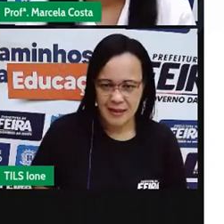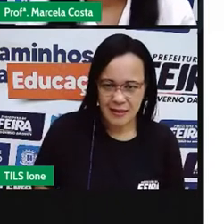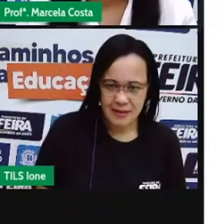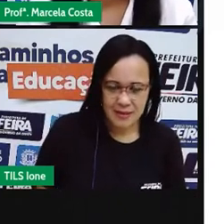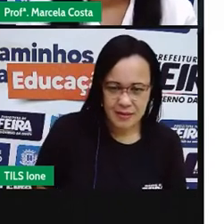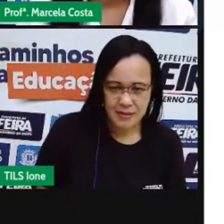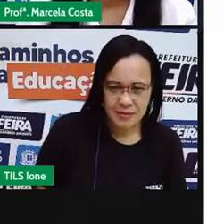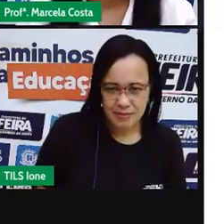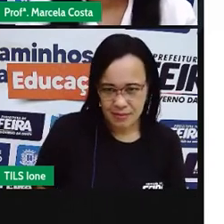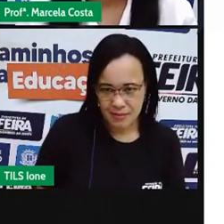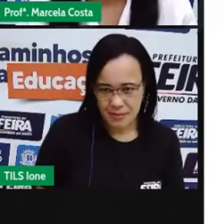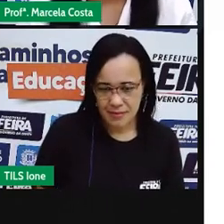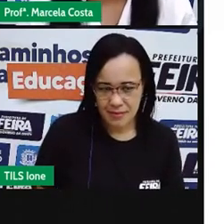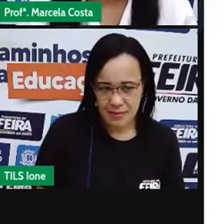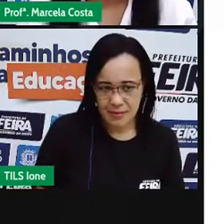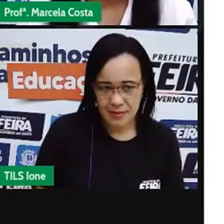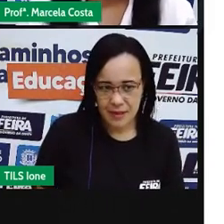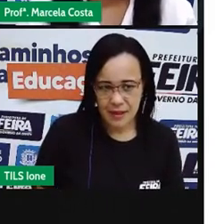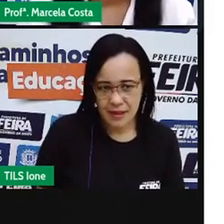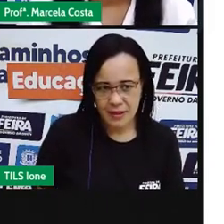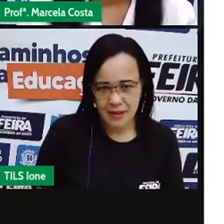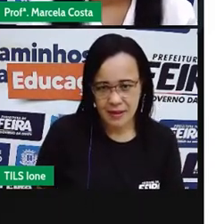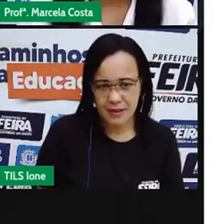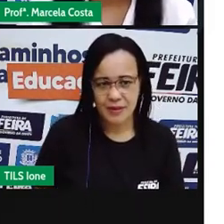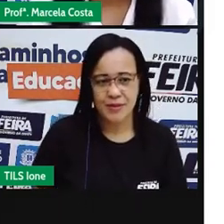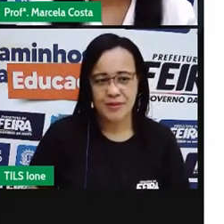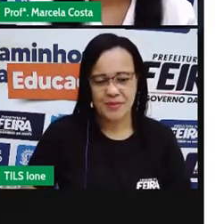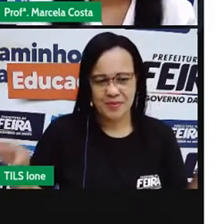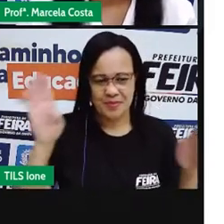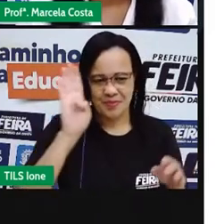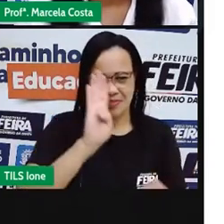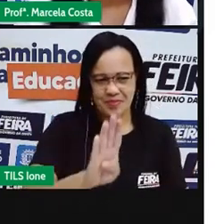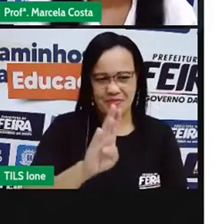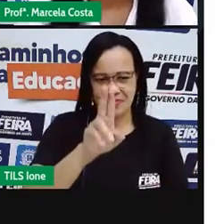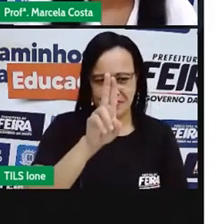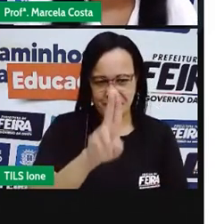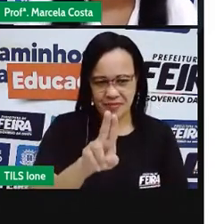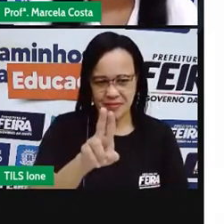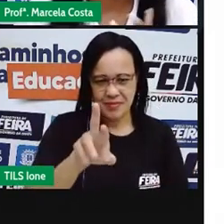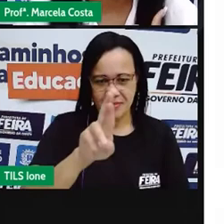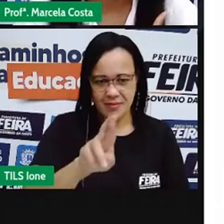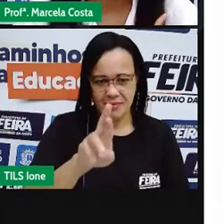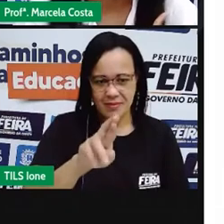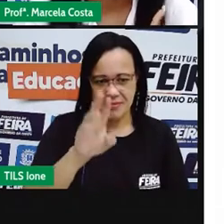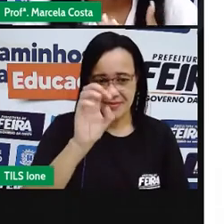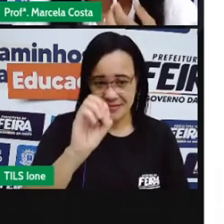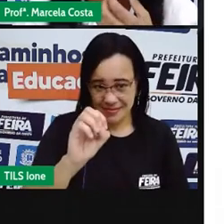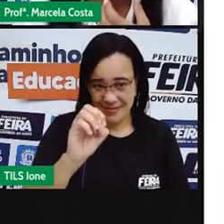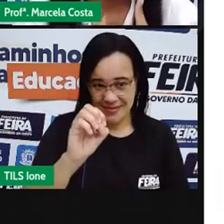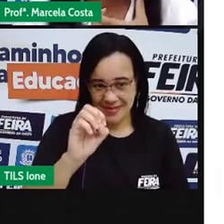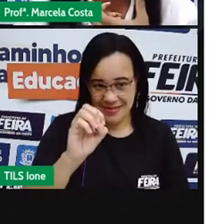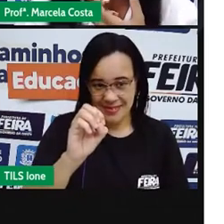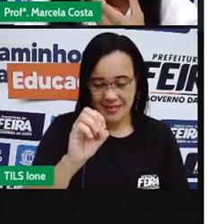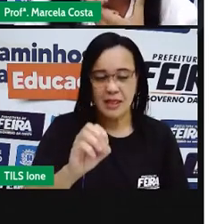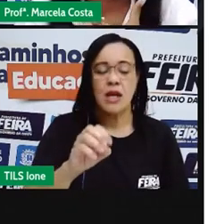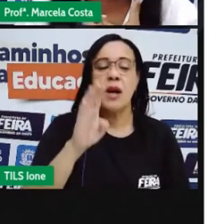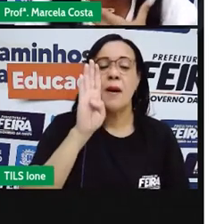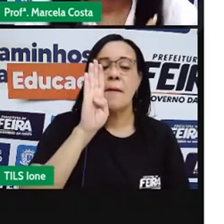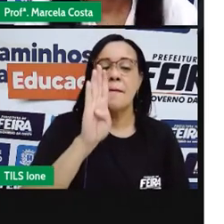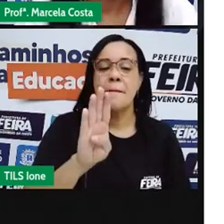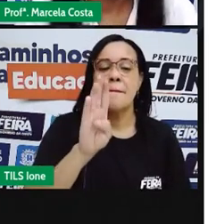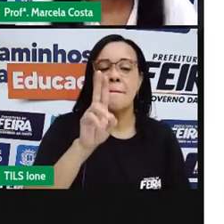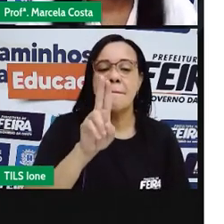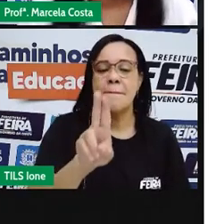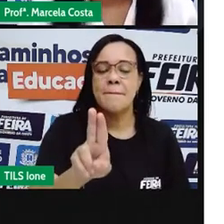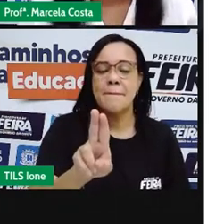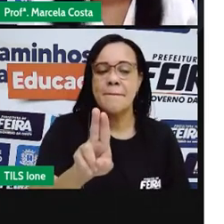Pois é. O nome desse animal é burro. Burro. Burro. Olha o som do B